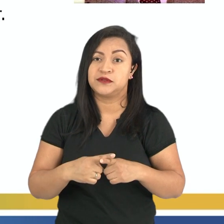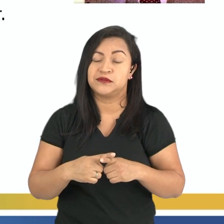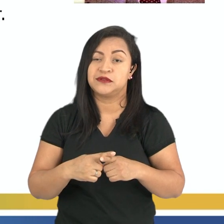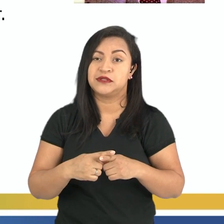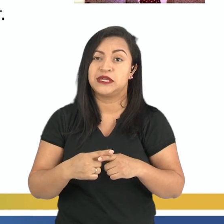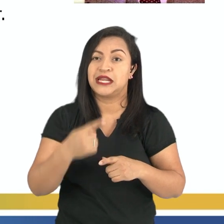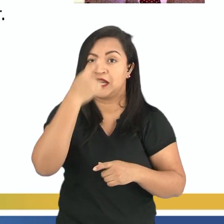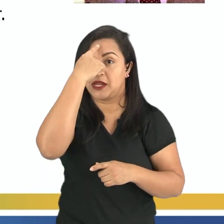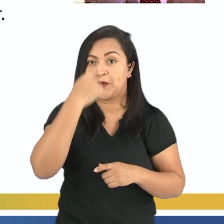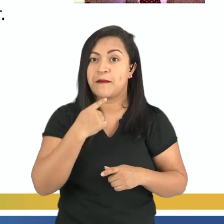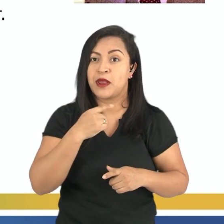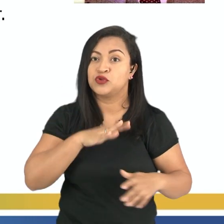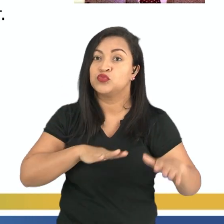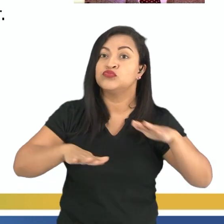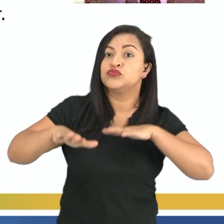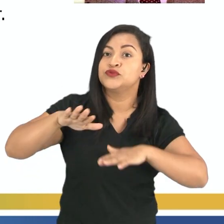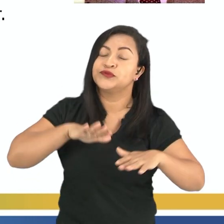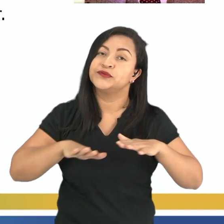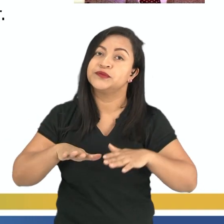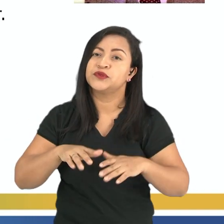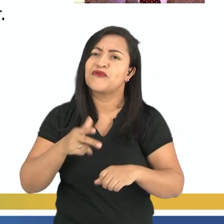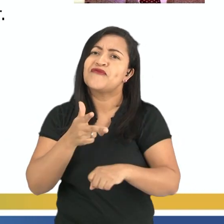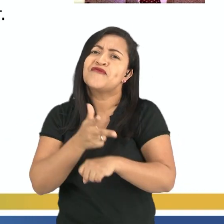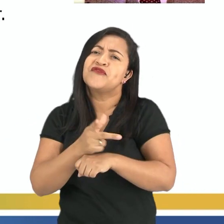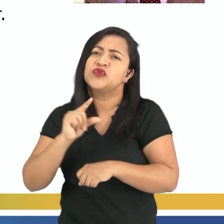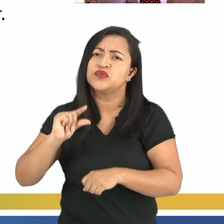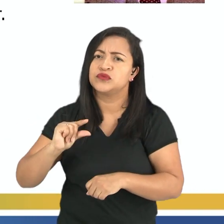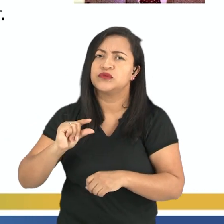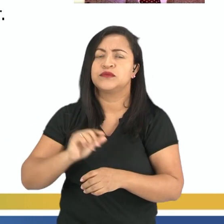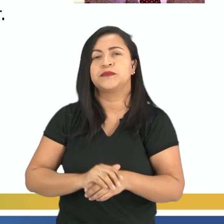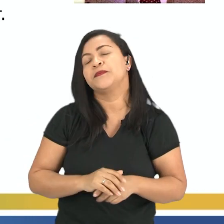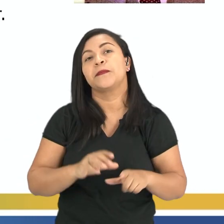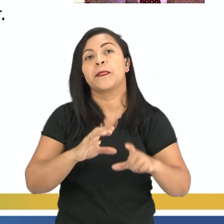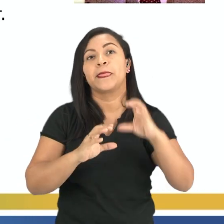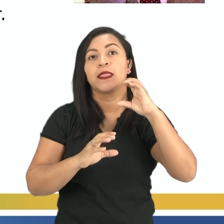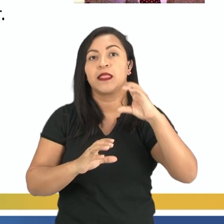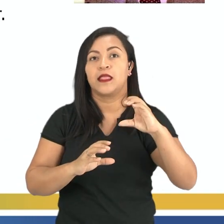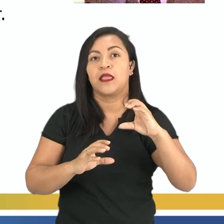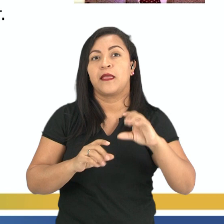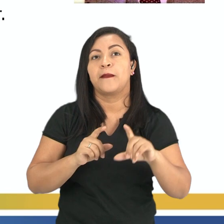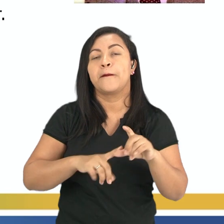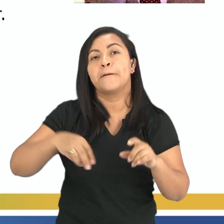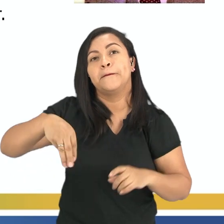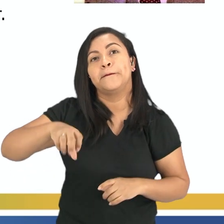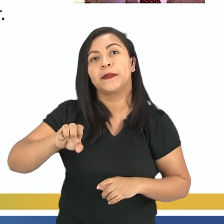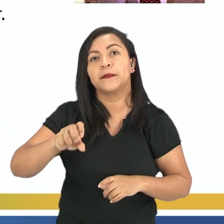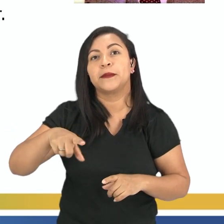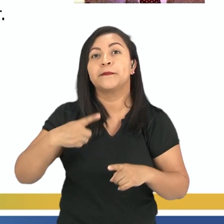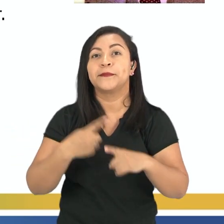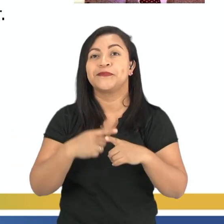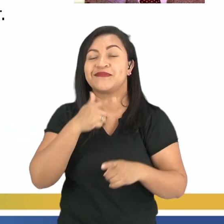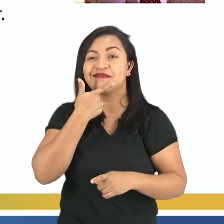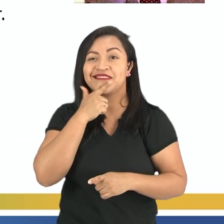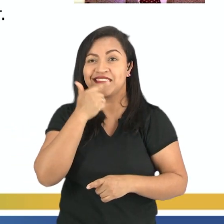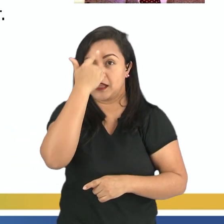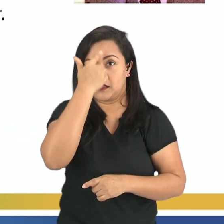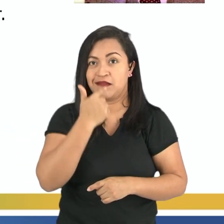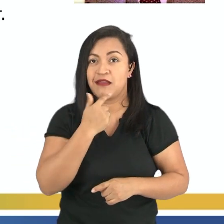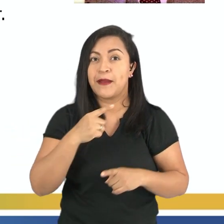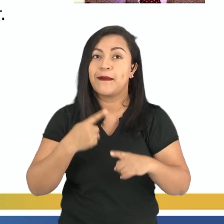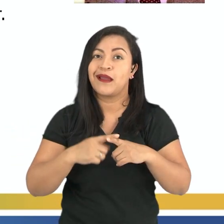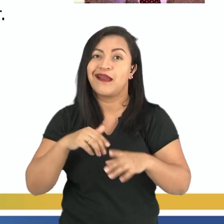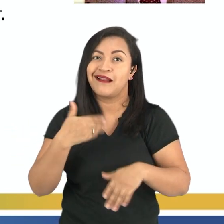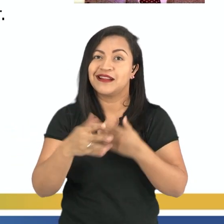imagem com movimento. Letra C. Um meme, porque há humor na imagem, além de se tratar de um texto que